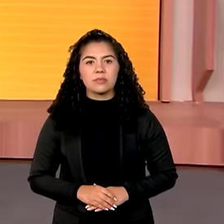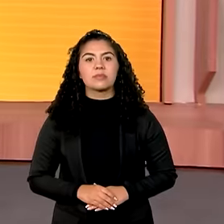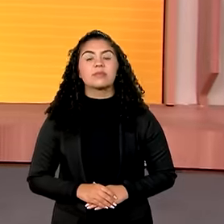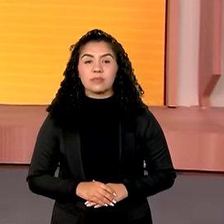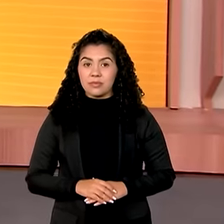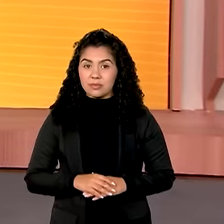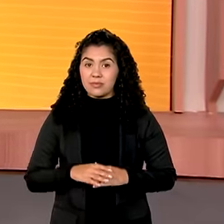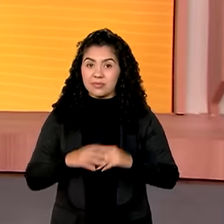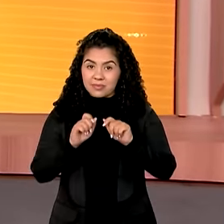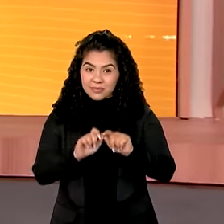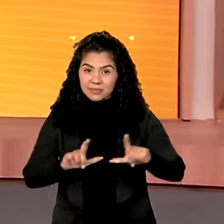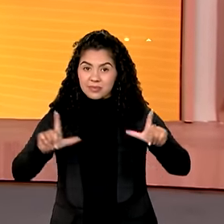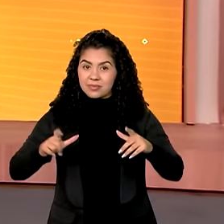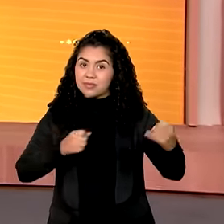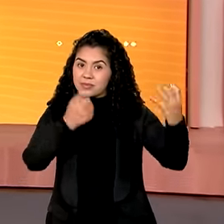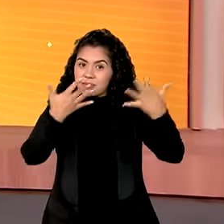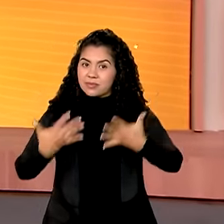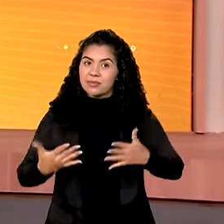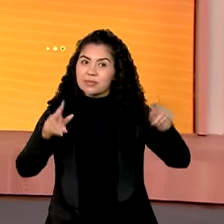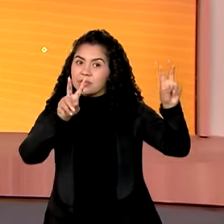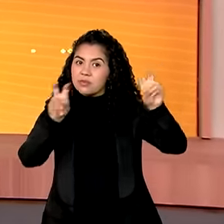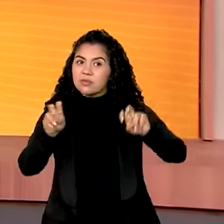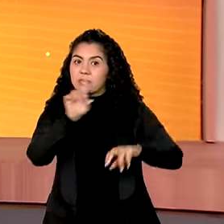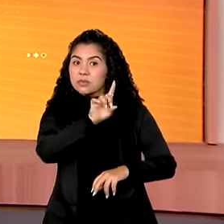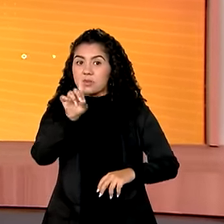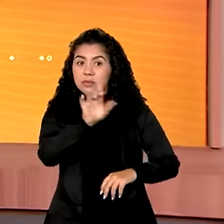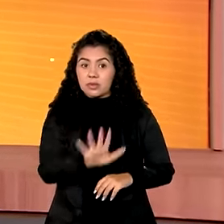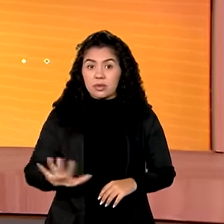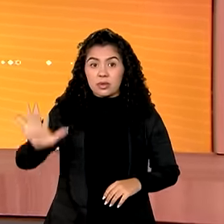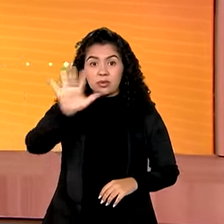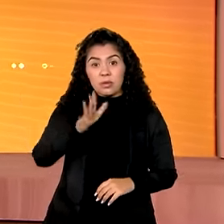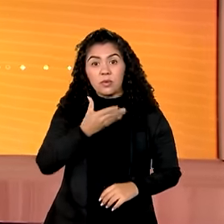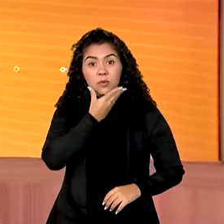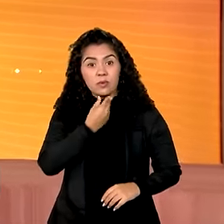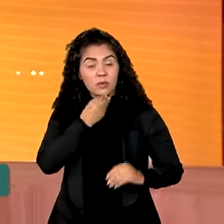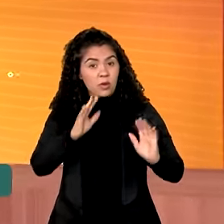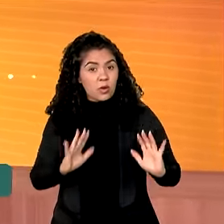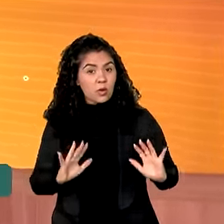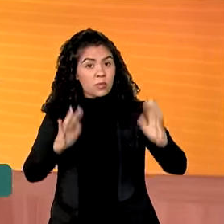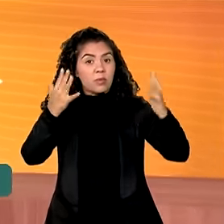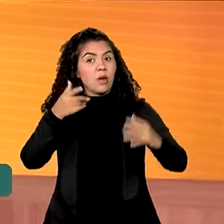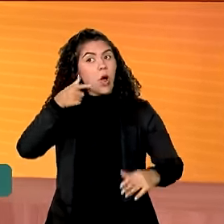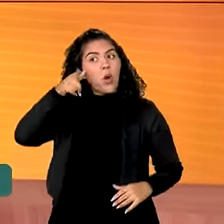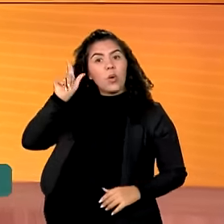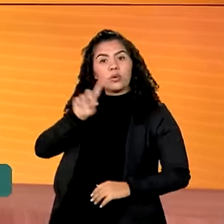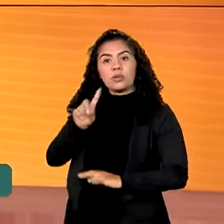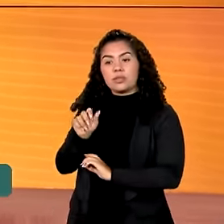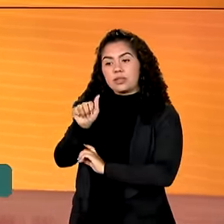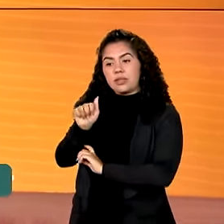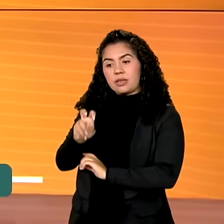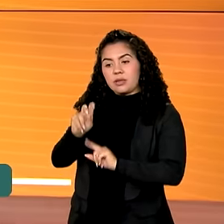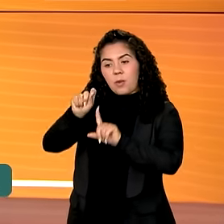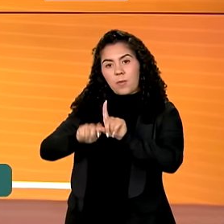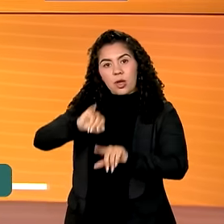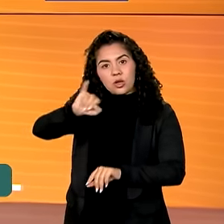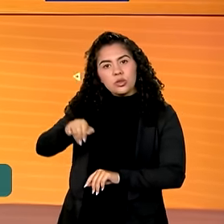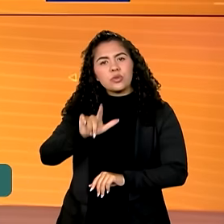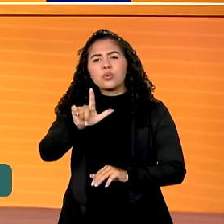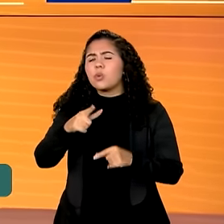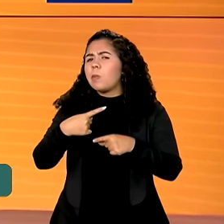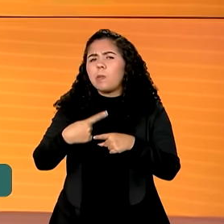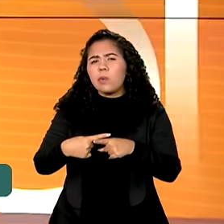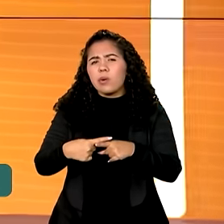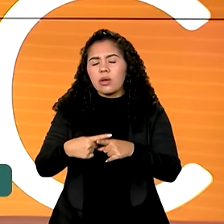Estamos de volta e vamos falar do Dia Nacional do Homem, que foi celebrado ontem, dia 15 de julho. Esta data foi